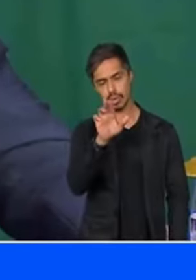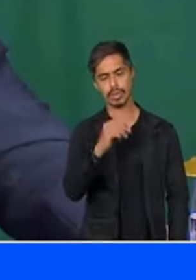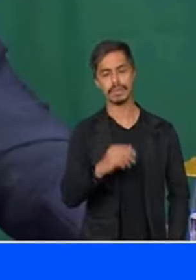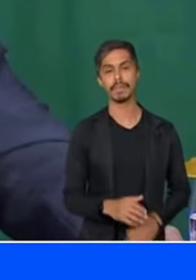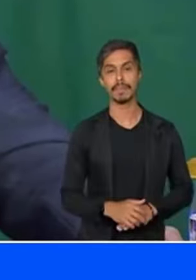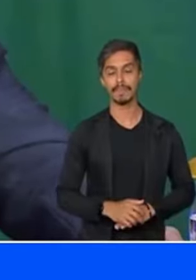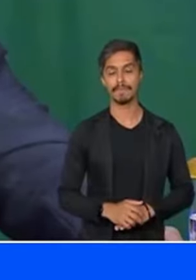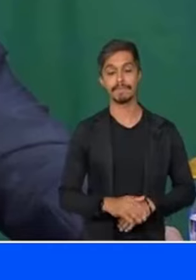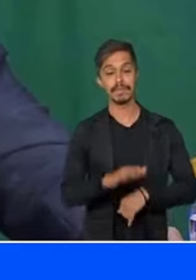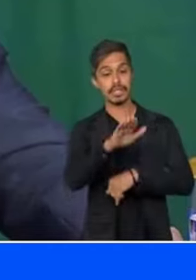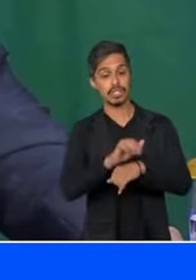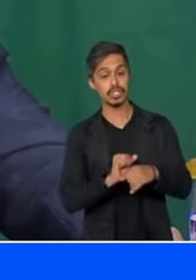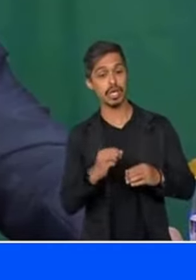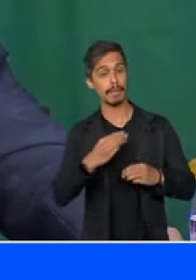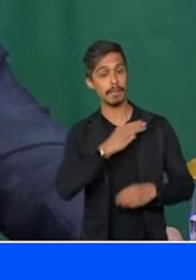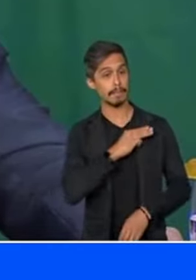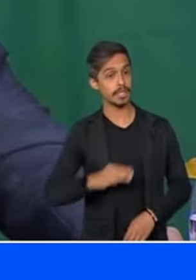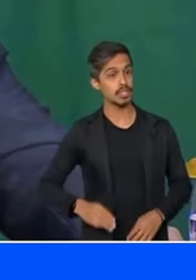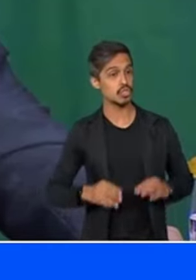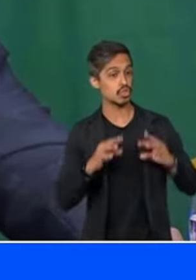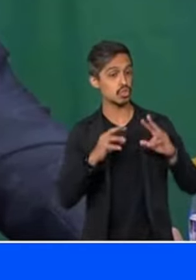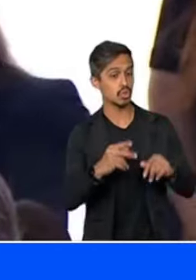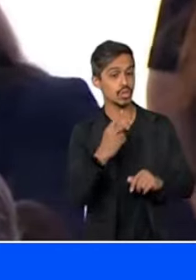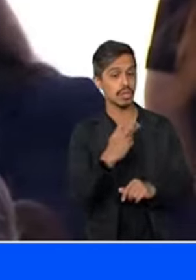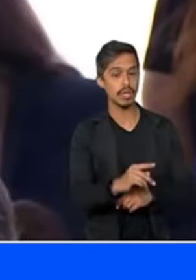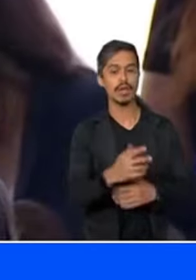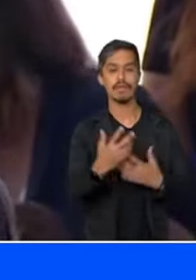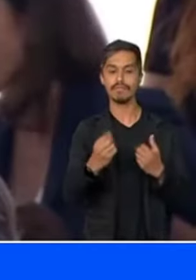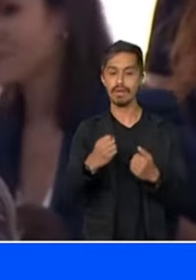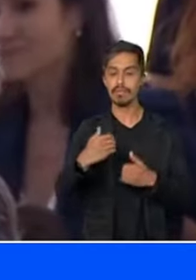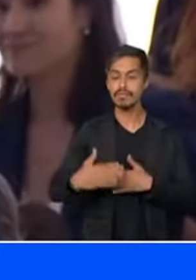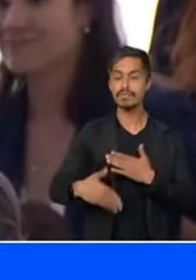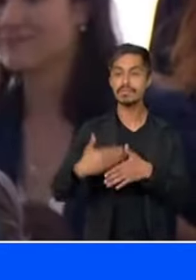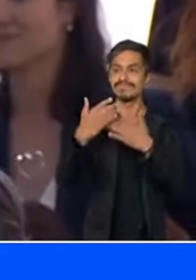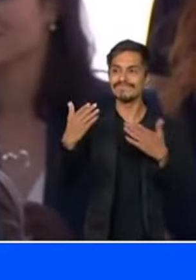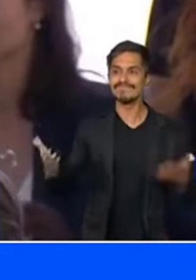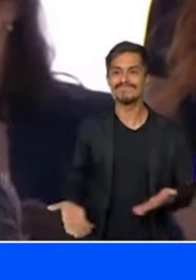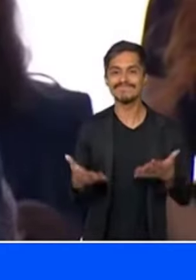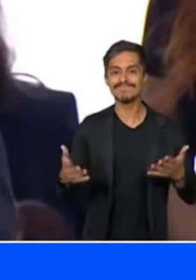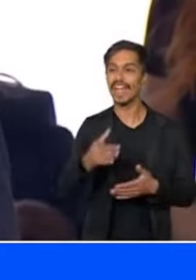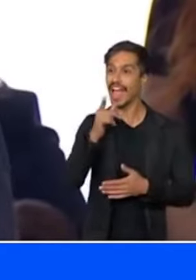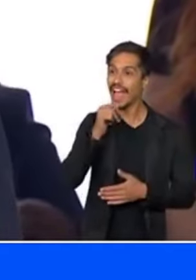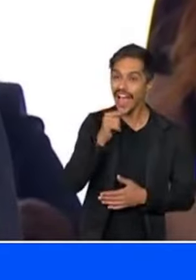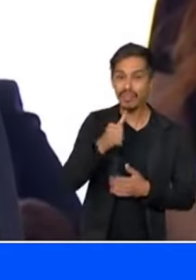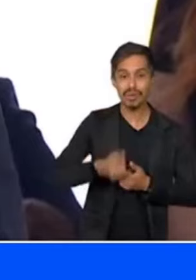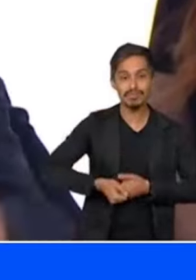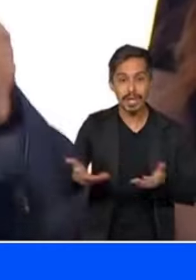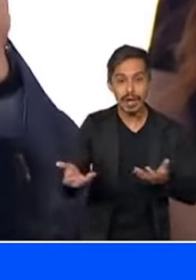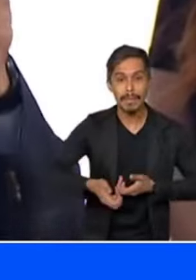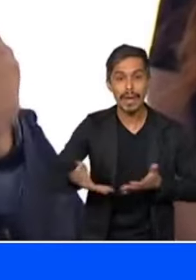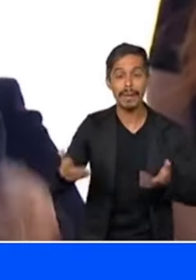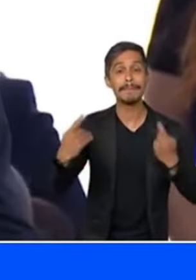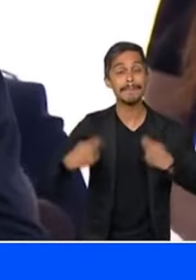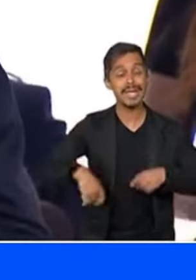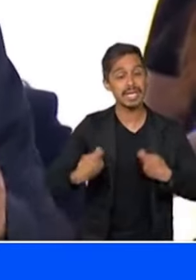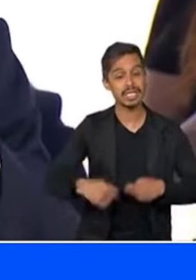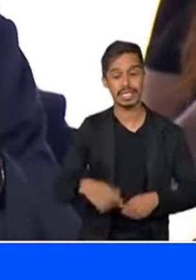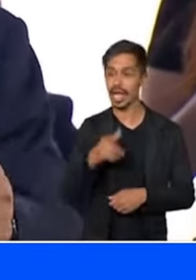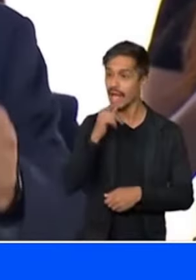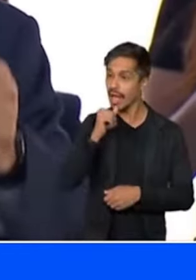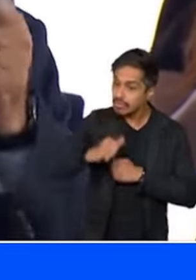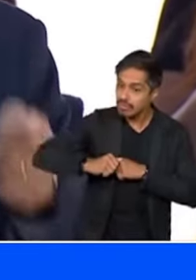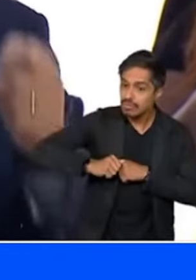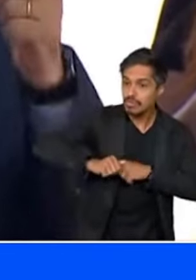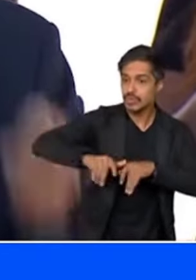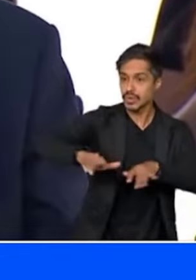chame os ministros Vamos continuar fazendo irrigação Vamos levar água para